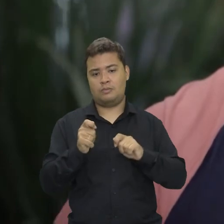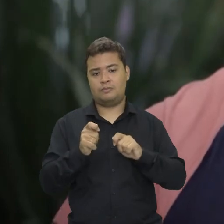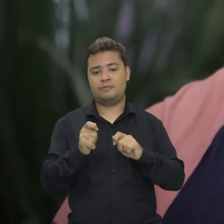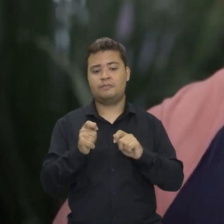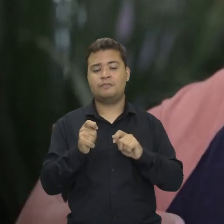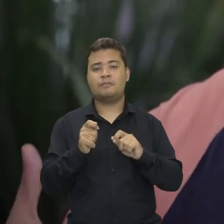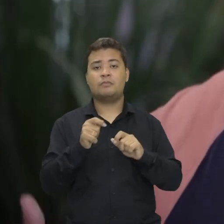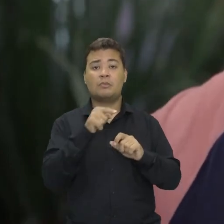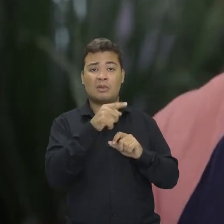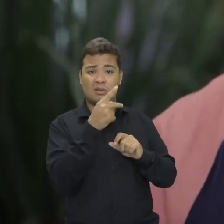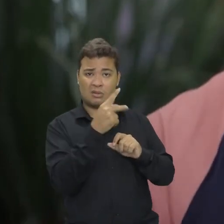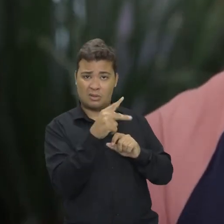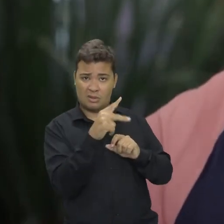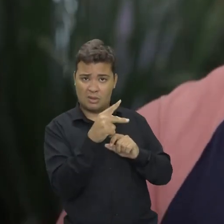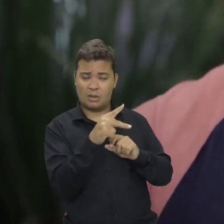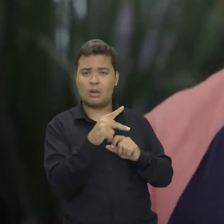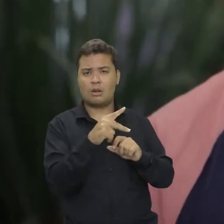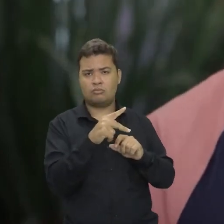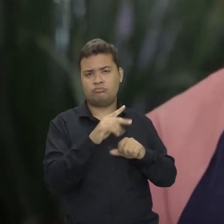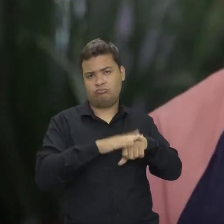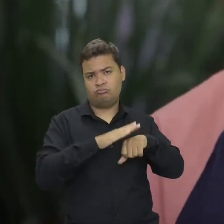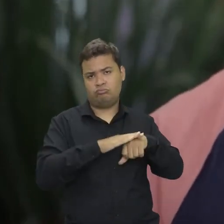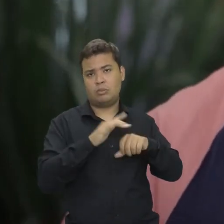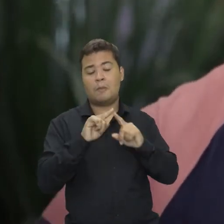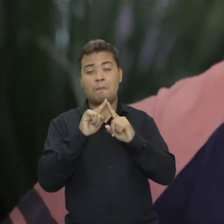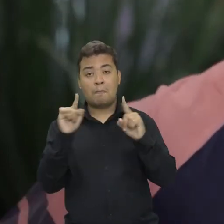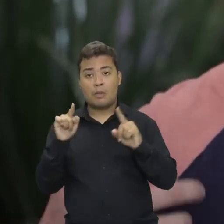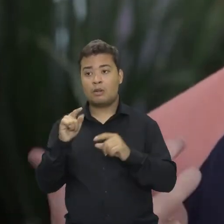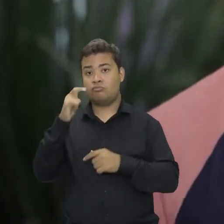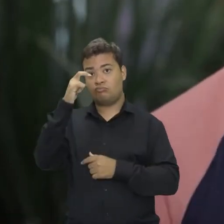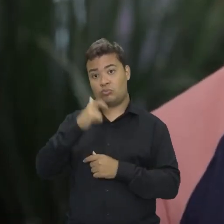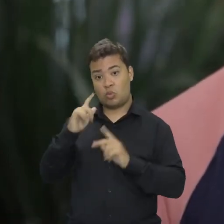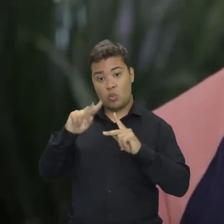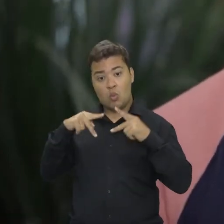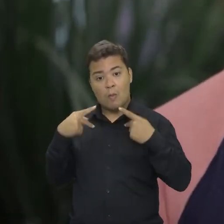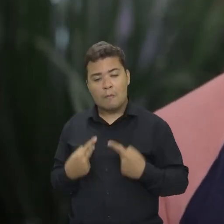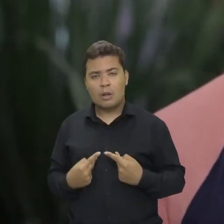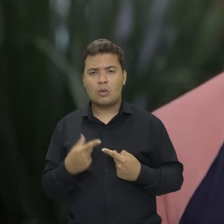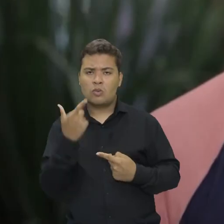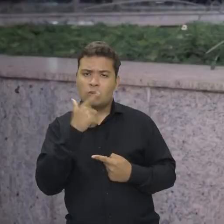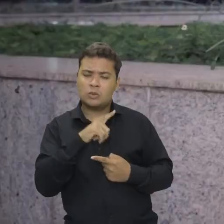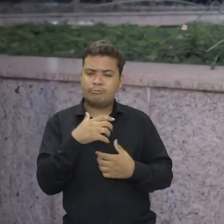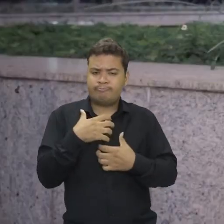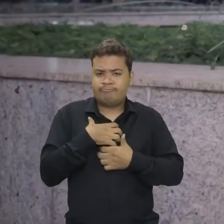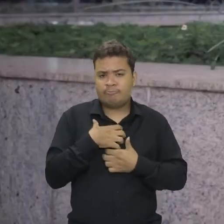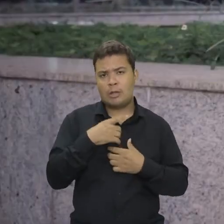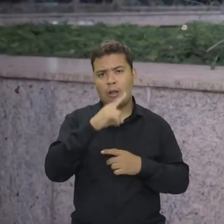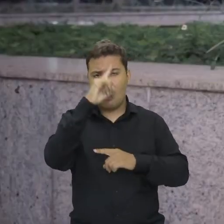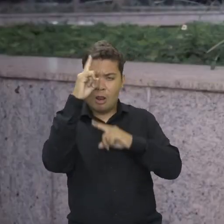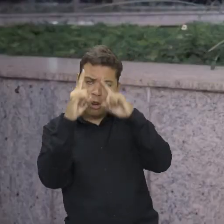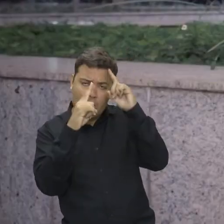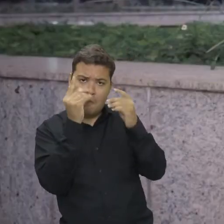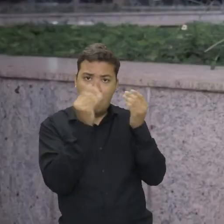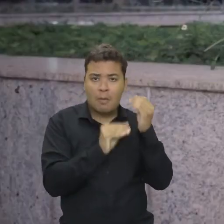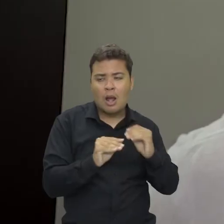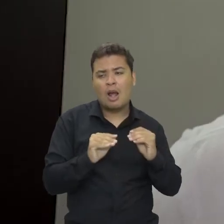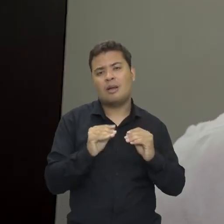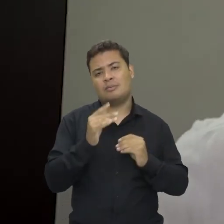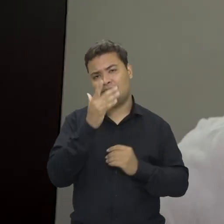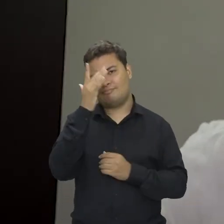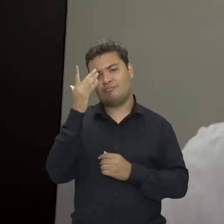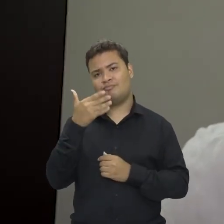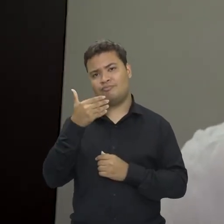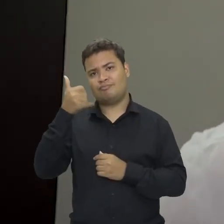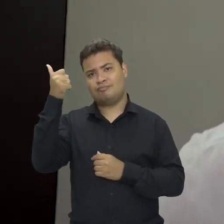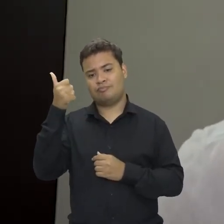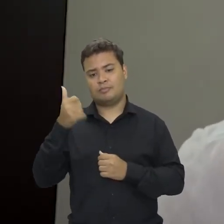Mas a questão de criatividade, de interpretação, de você conseguir colocar uma emoção mesmo ali, aí uma pessoa fazendo ainda não substitui. mas